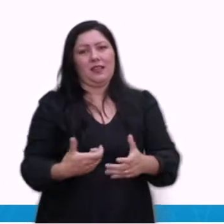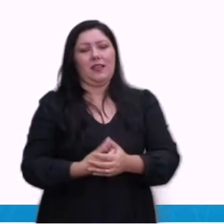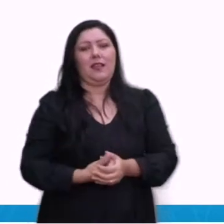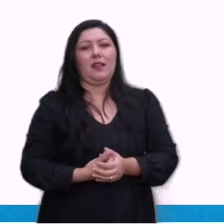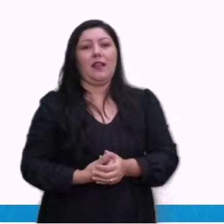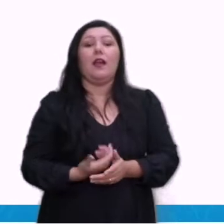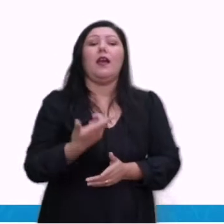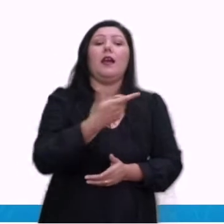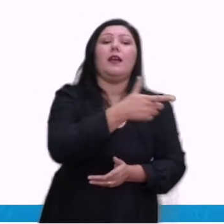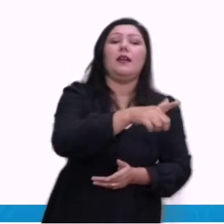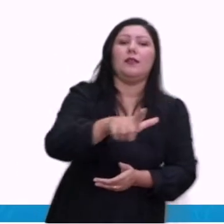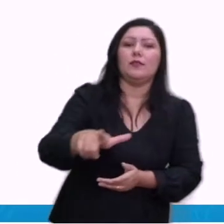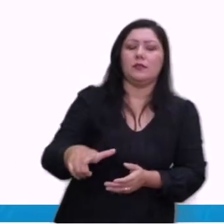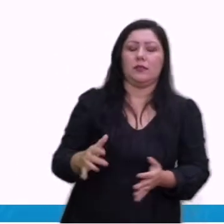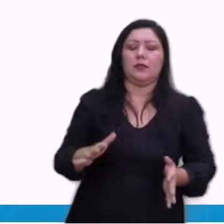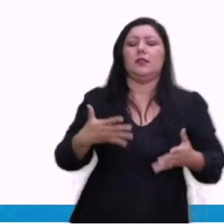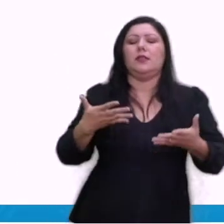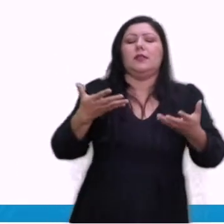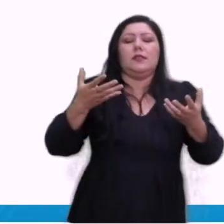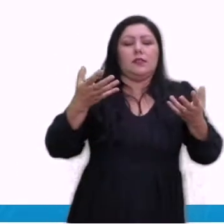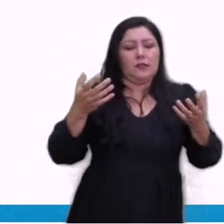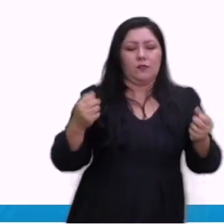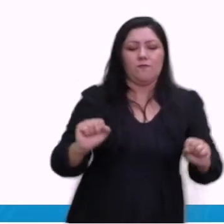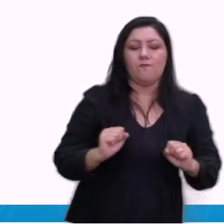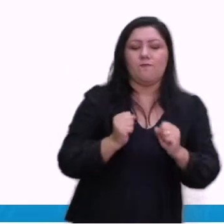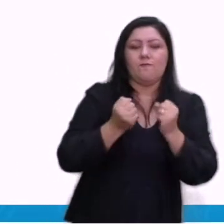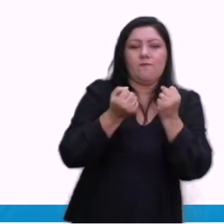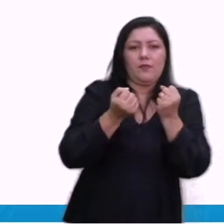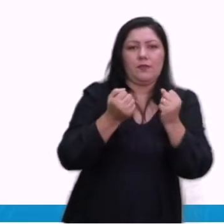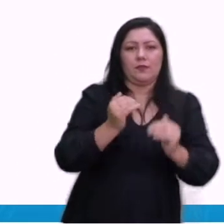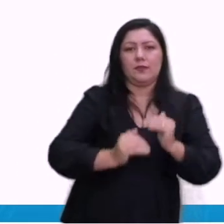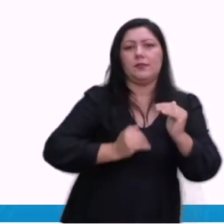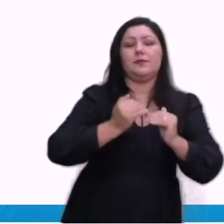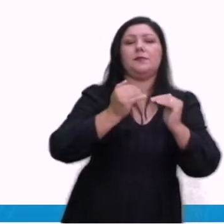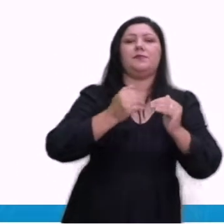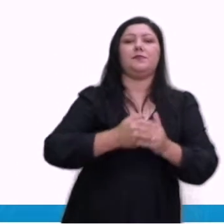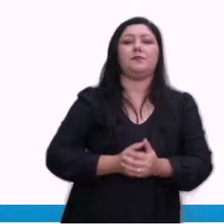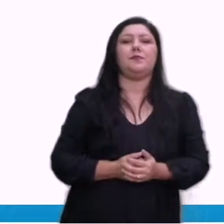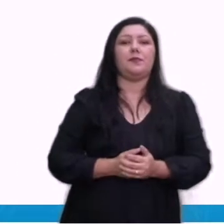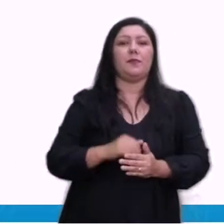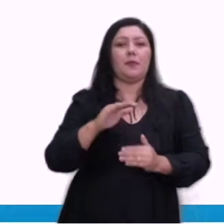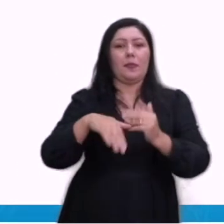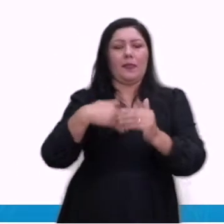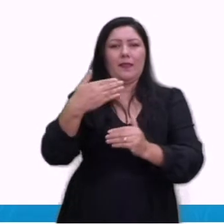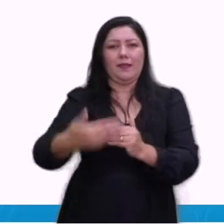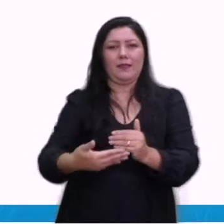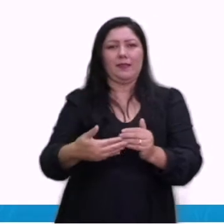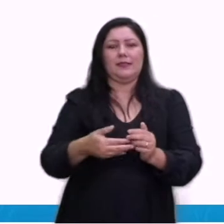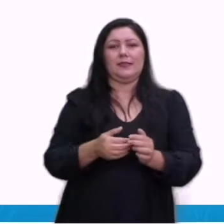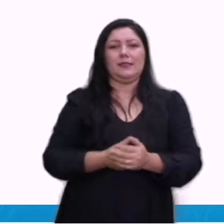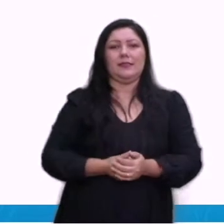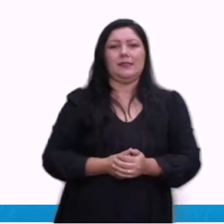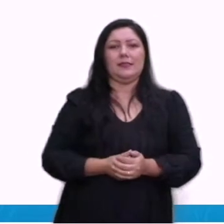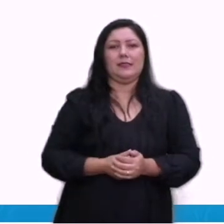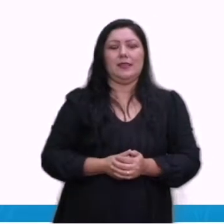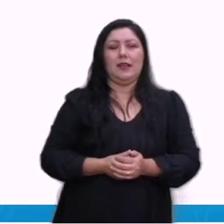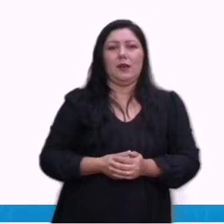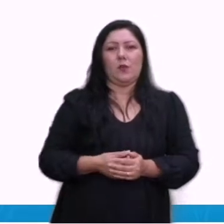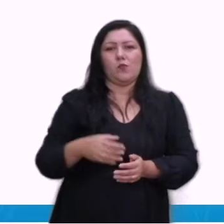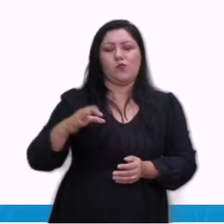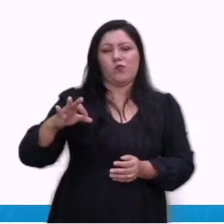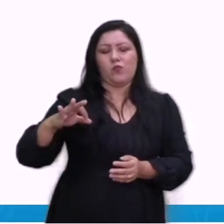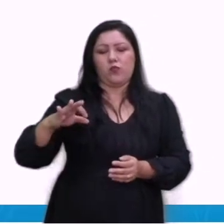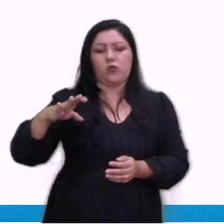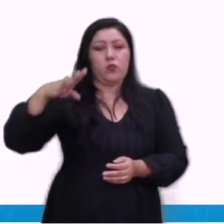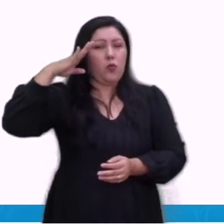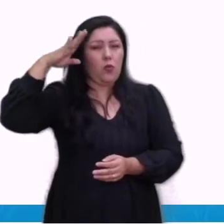aliados a recompor suas forças. No ano seguinte, em 1941, o exército de Hitler chegou à Líbia,